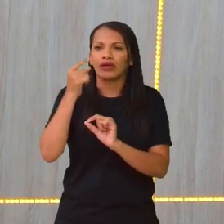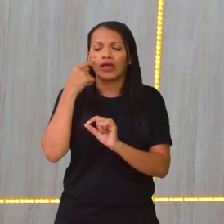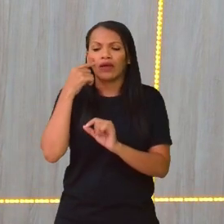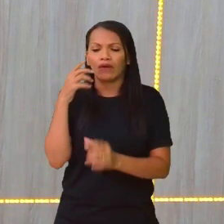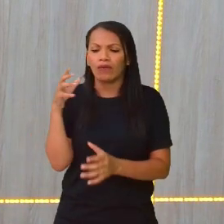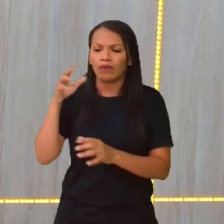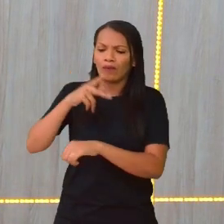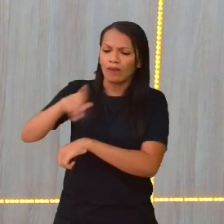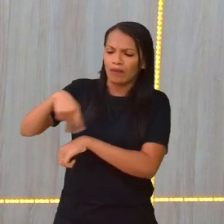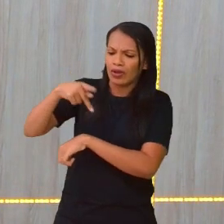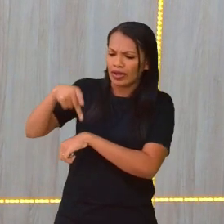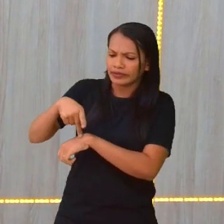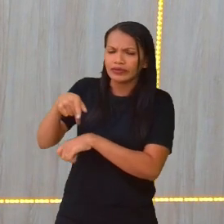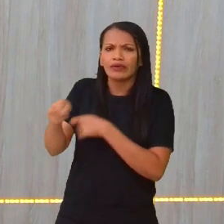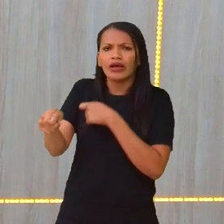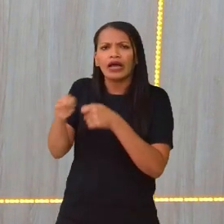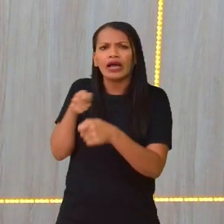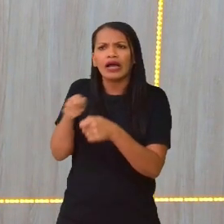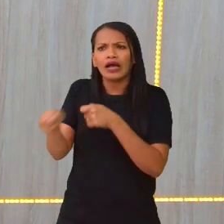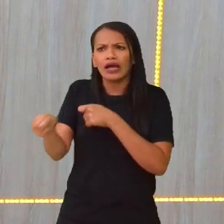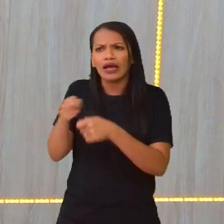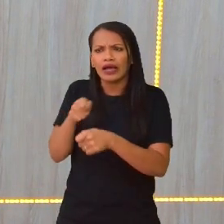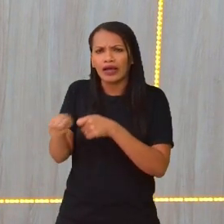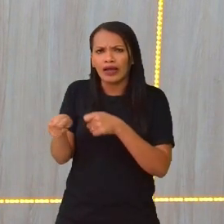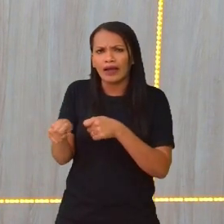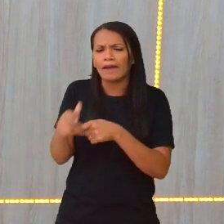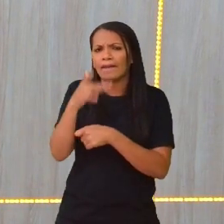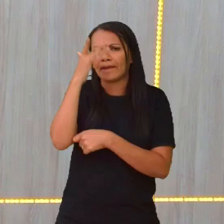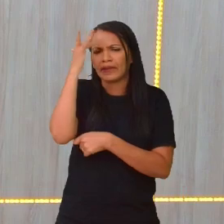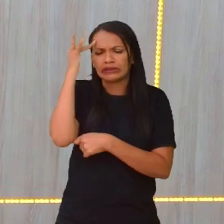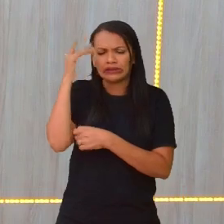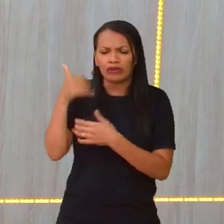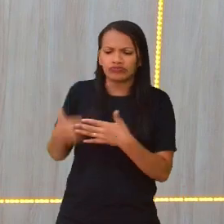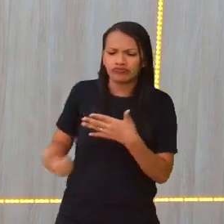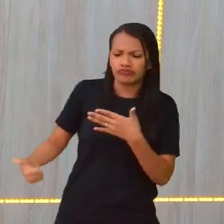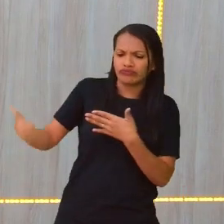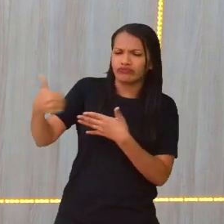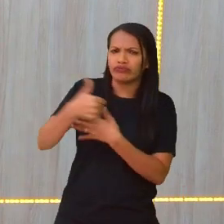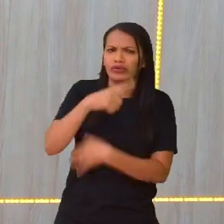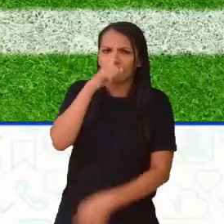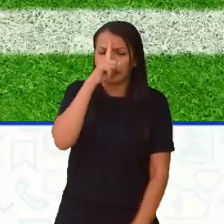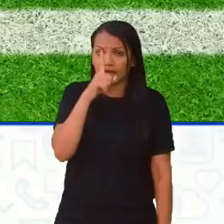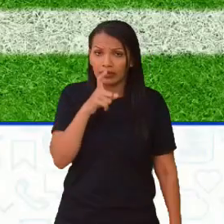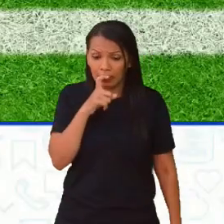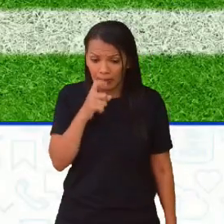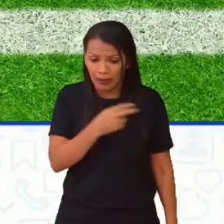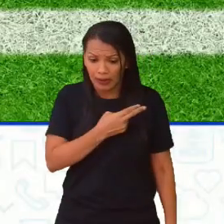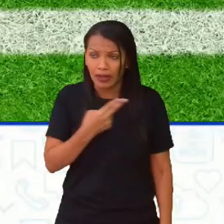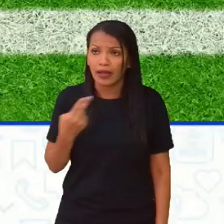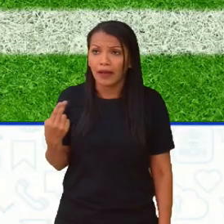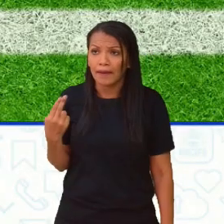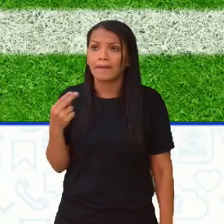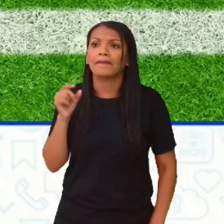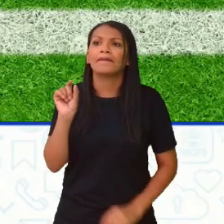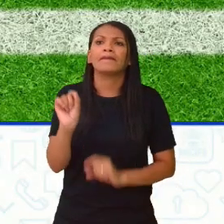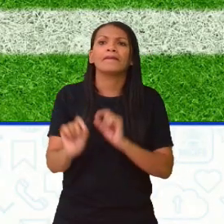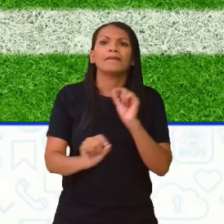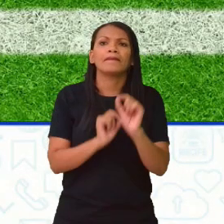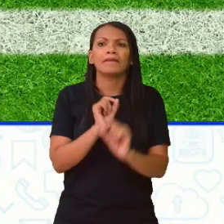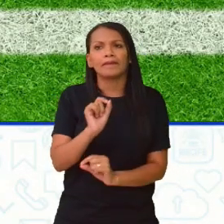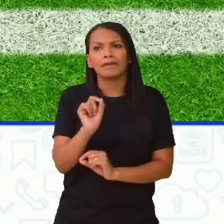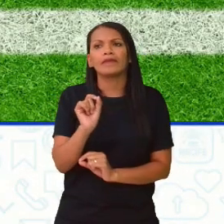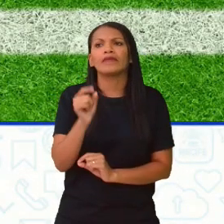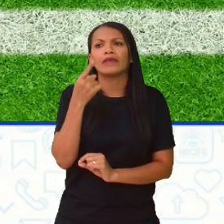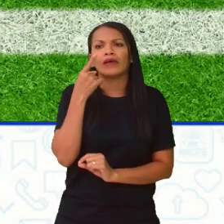território administrado pelo membro da classe dominante, que no Catar é chamado de Emir. E é por isso que se